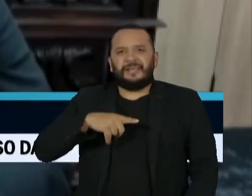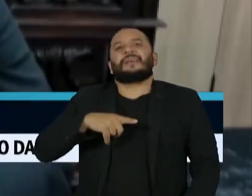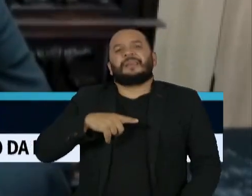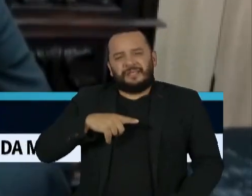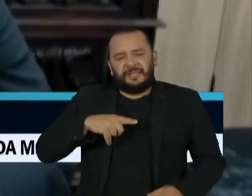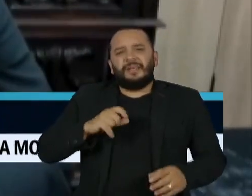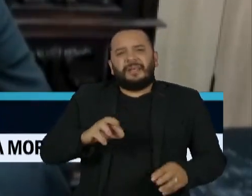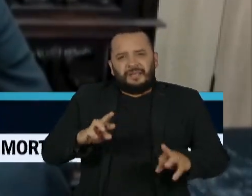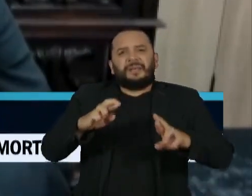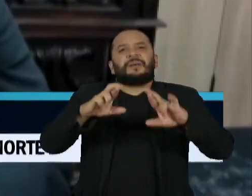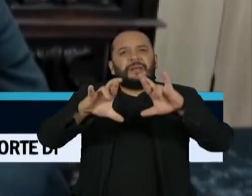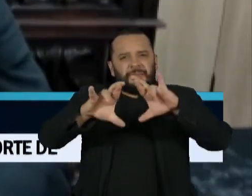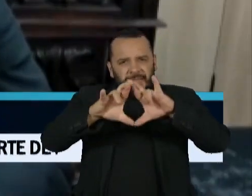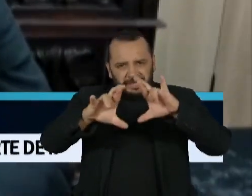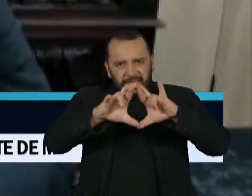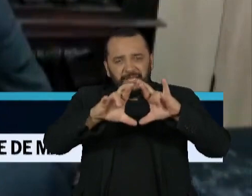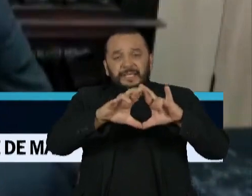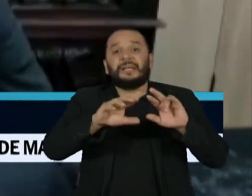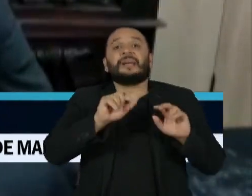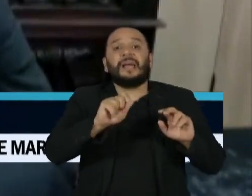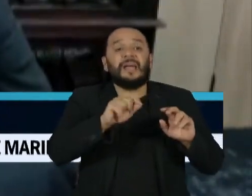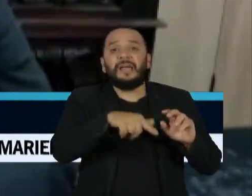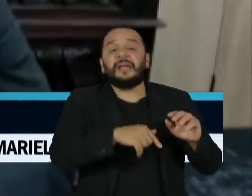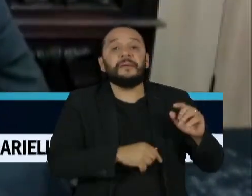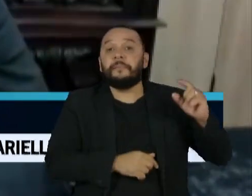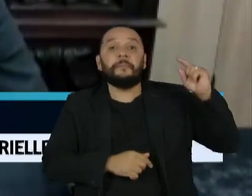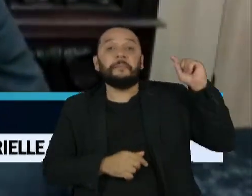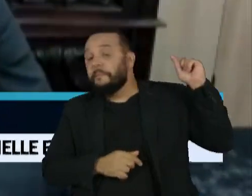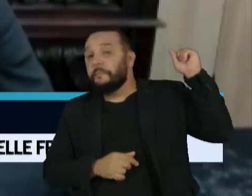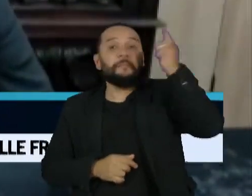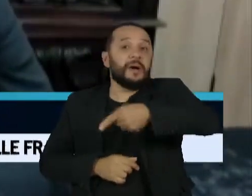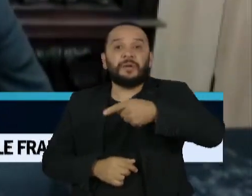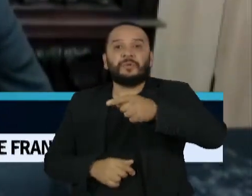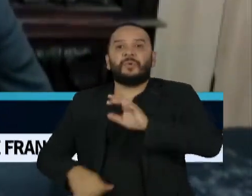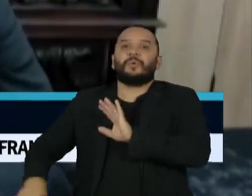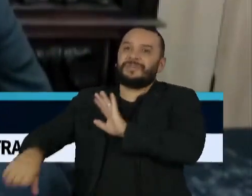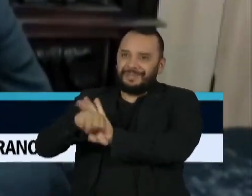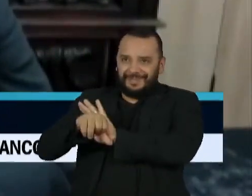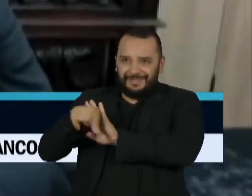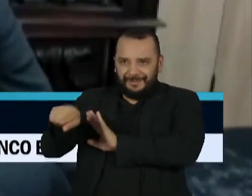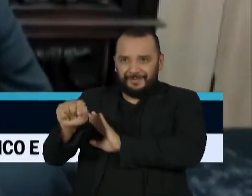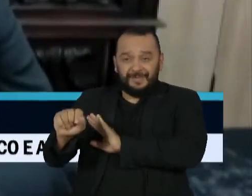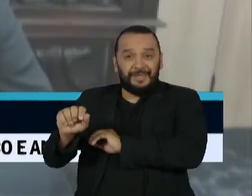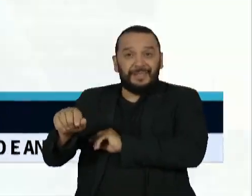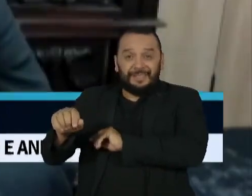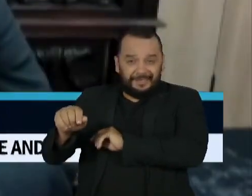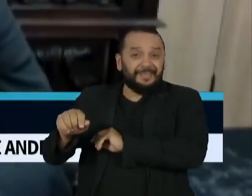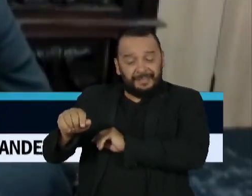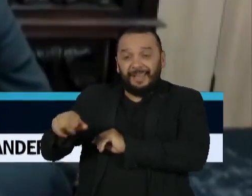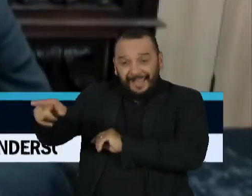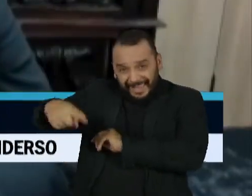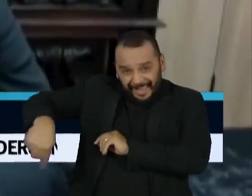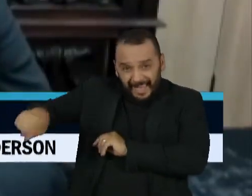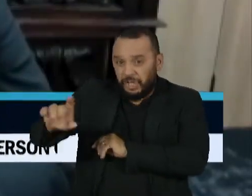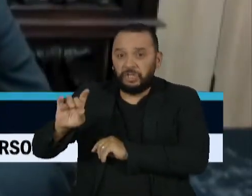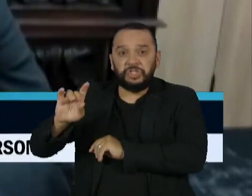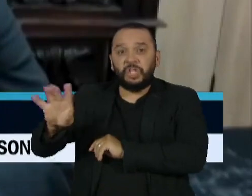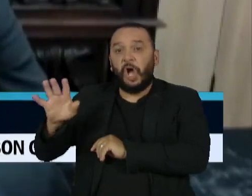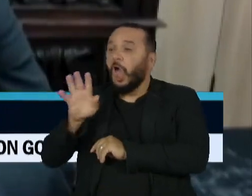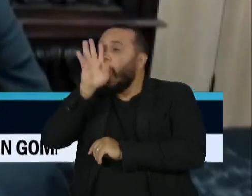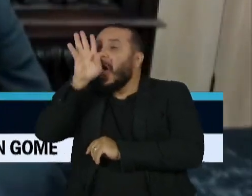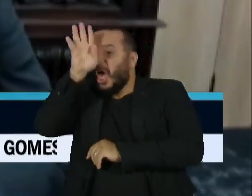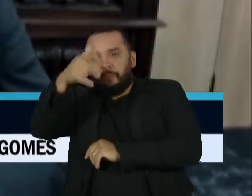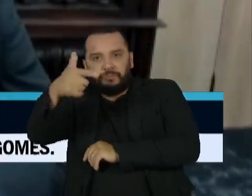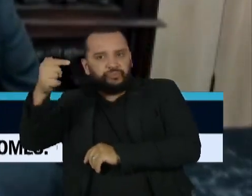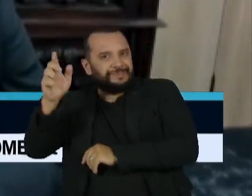os executores, aqueles que perpetraram materialmente o crime, não estavam sozinhos. E é exatamente agora o